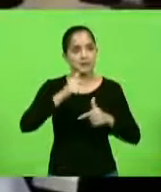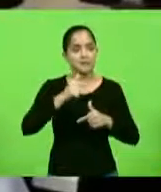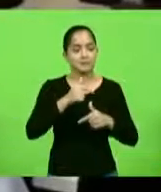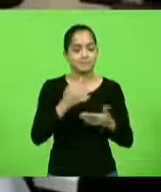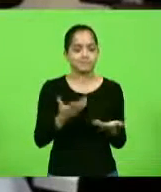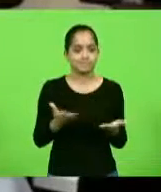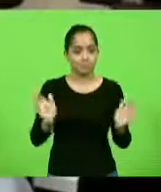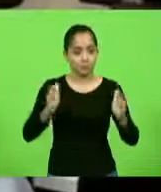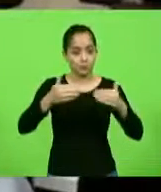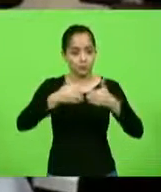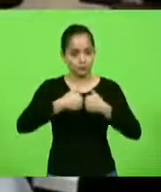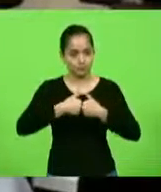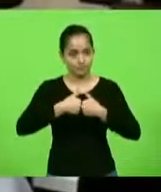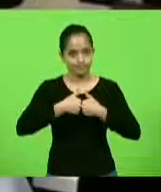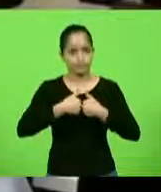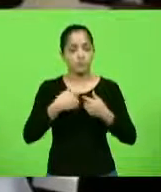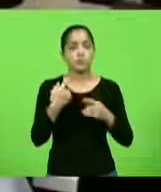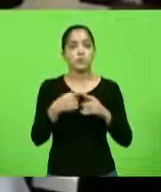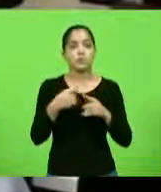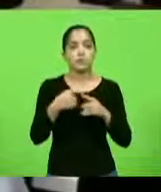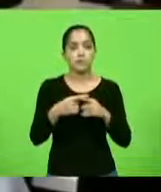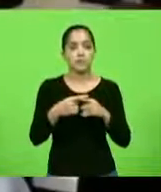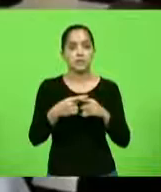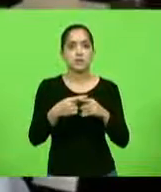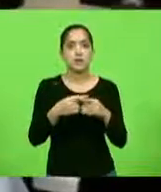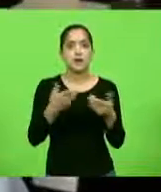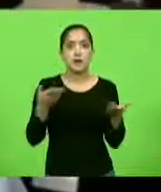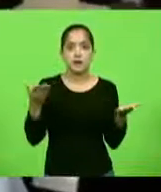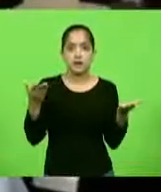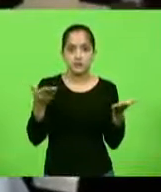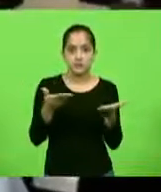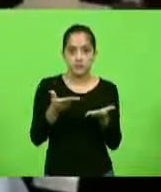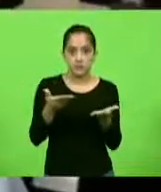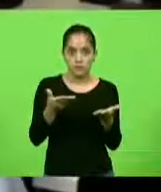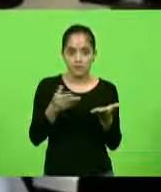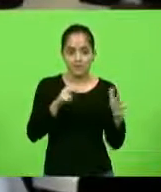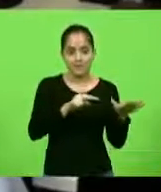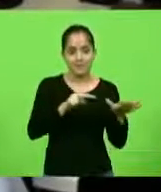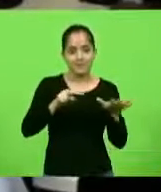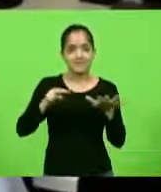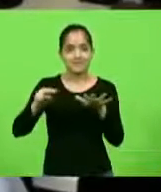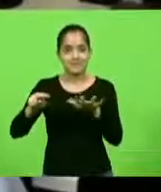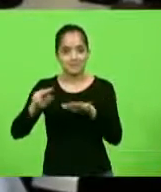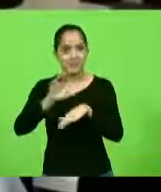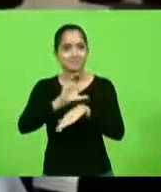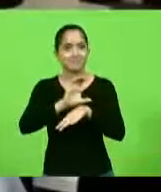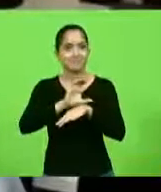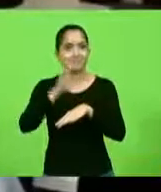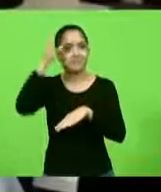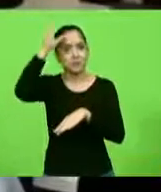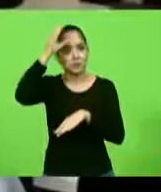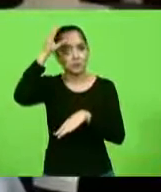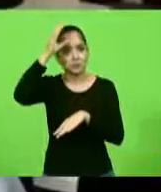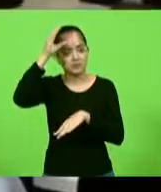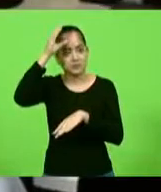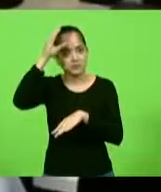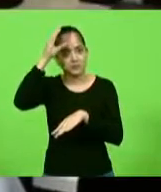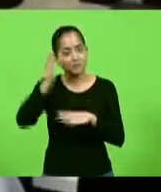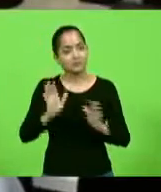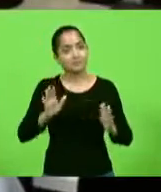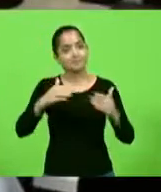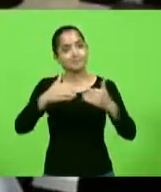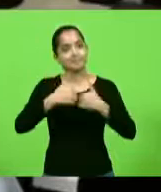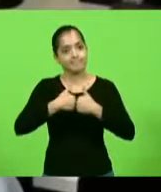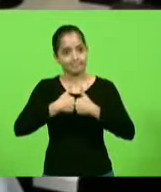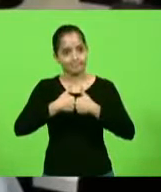autismo. Isso por quê? Porque essa agora é a semana estadual de conscientização sobre o autismo,